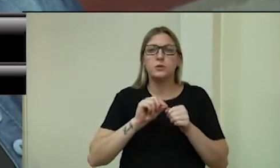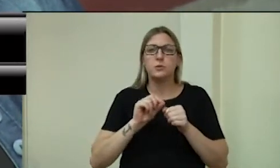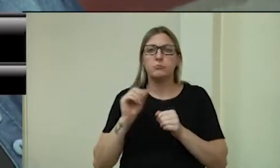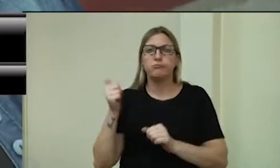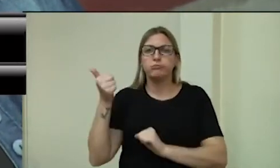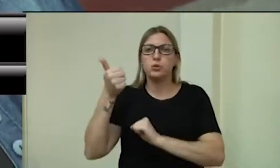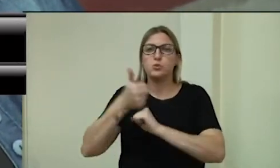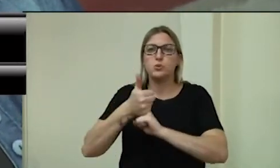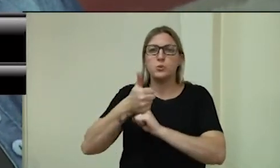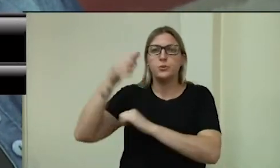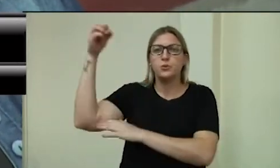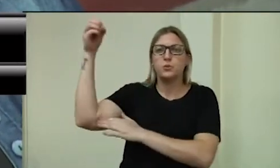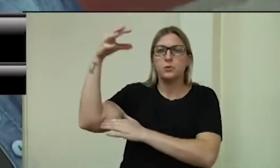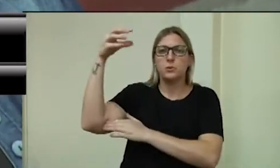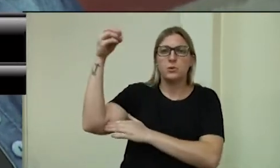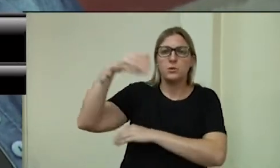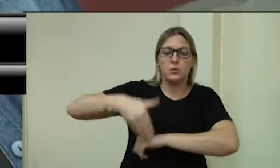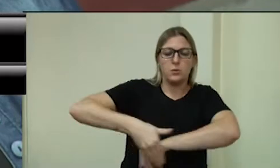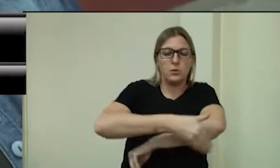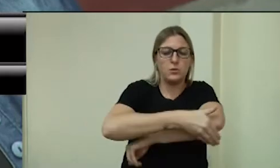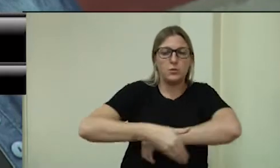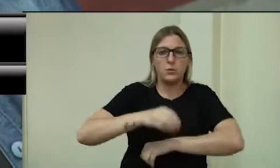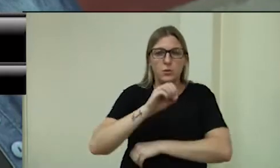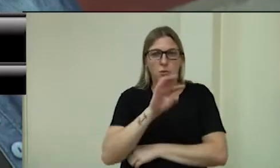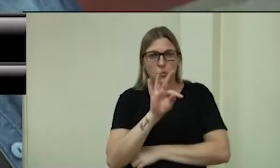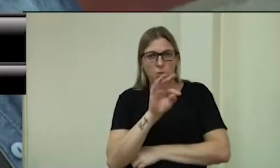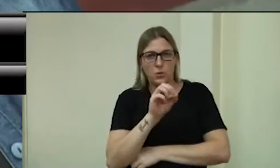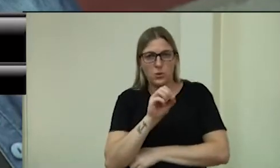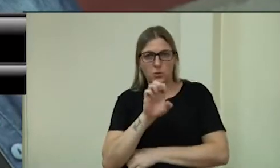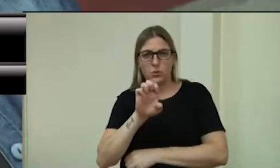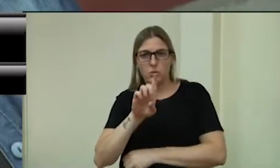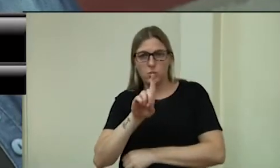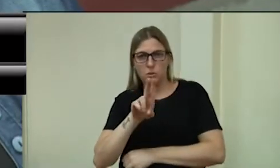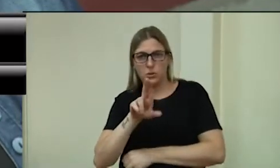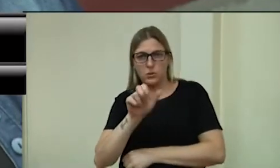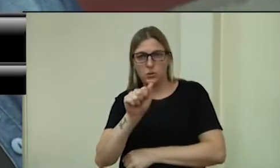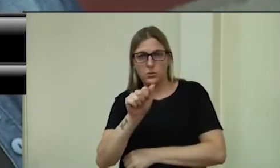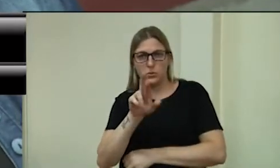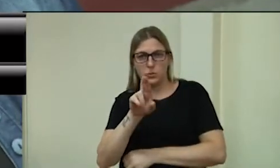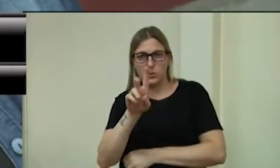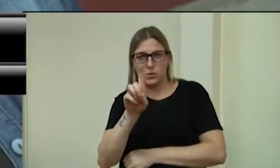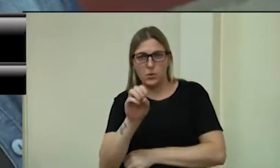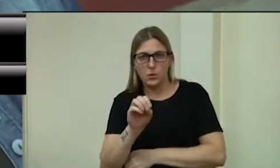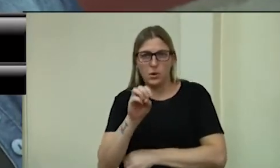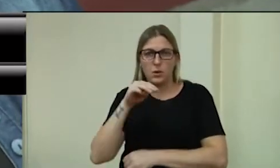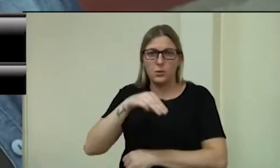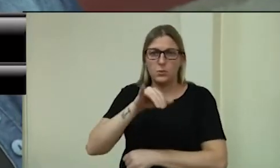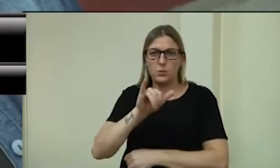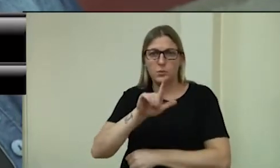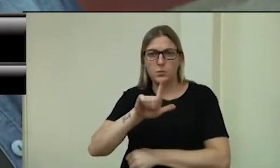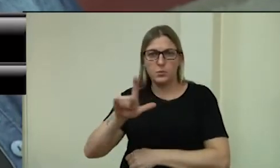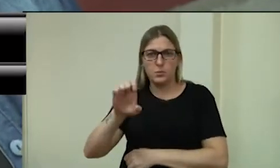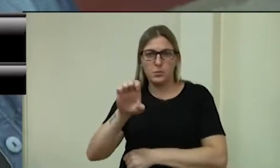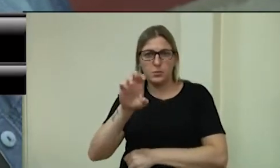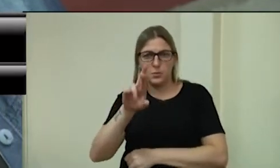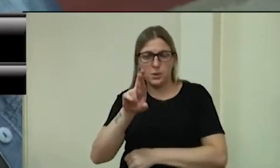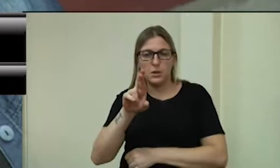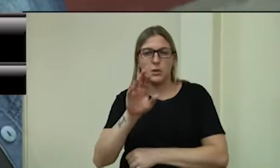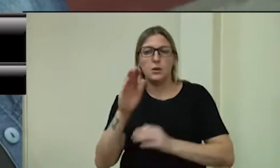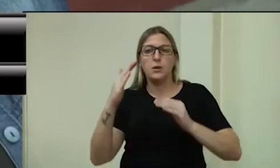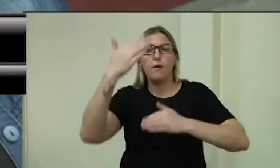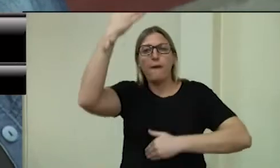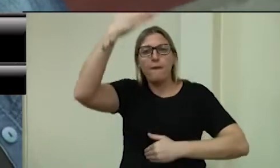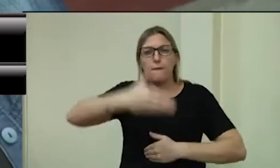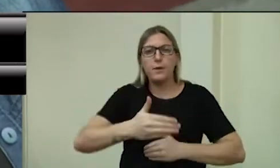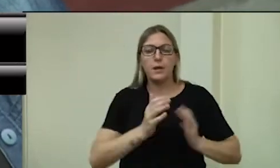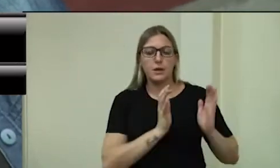substituição das lâmpadas na rua Otto Eduardo Miller, bairro Boa Vista, em frente à APAI e aos números 113 e